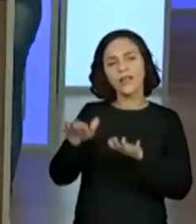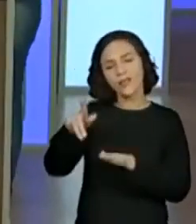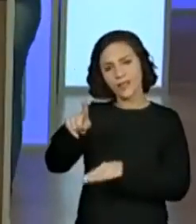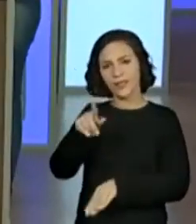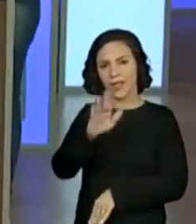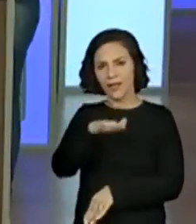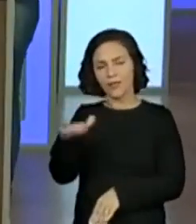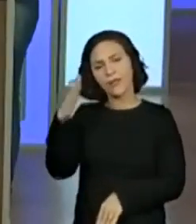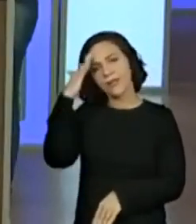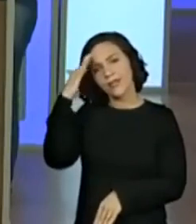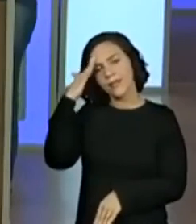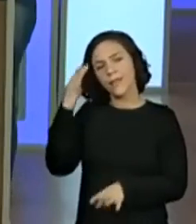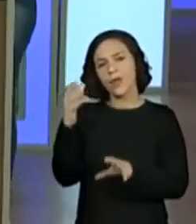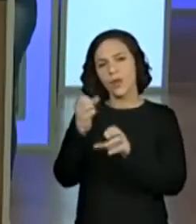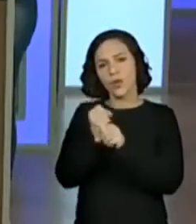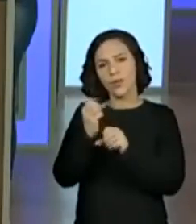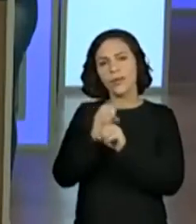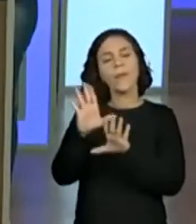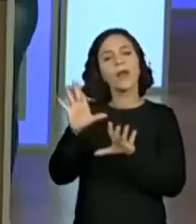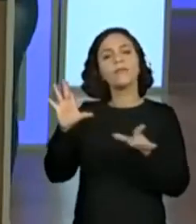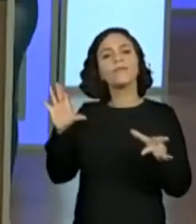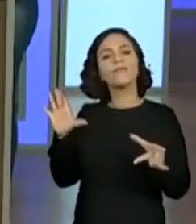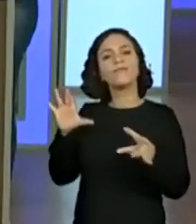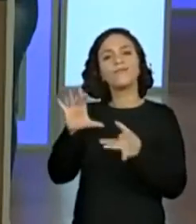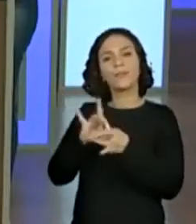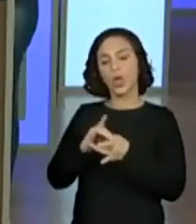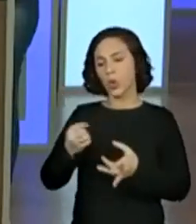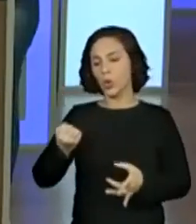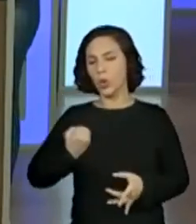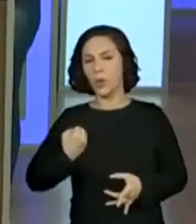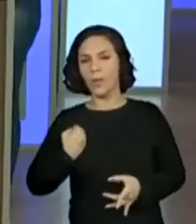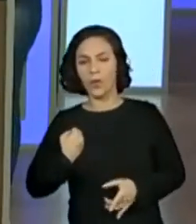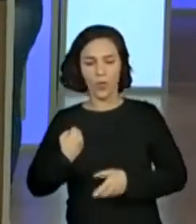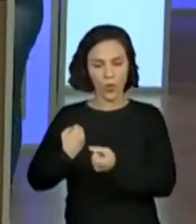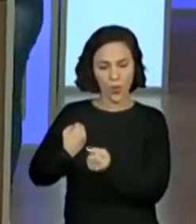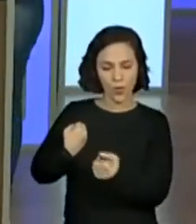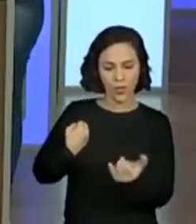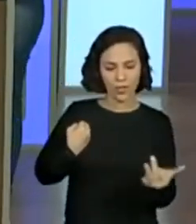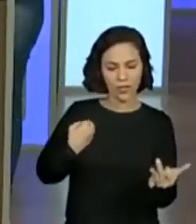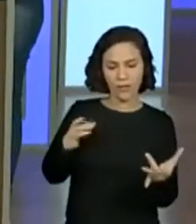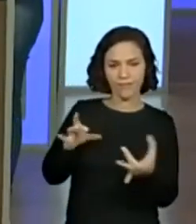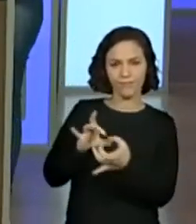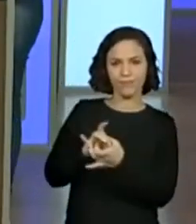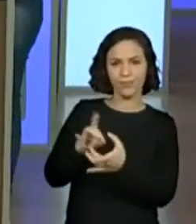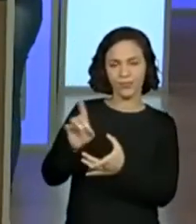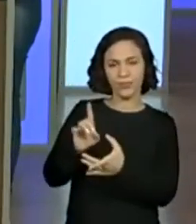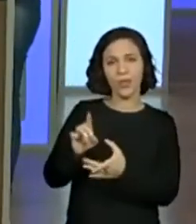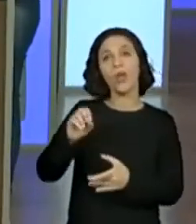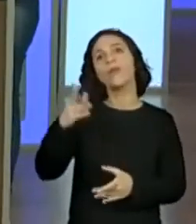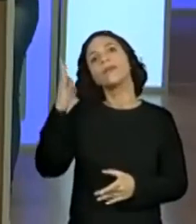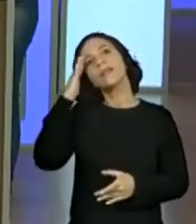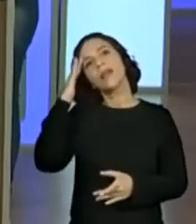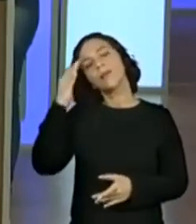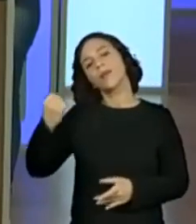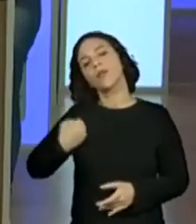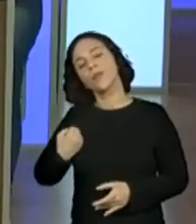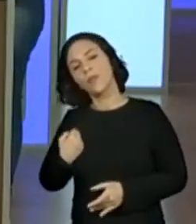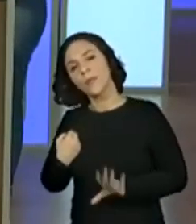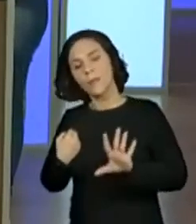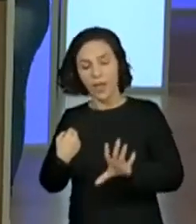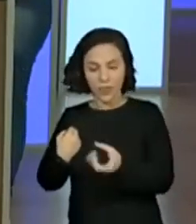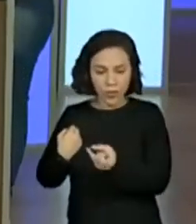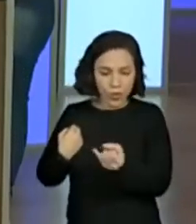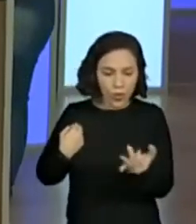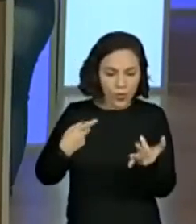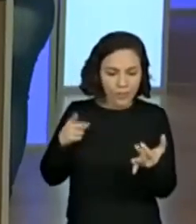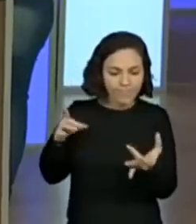contar, mas não associam o número à quantidade. Ou sabem o número e também não sabem, às